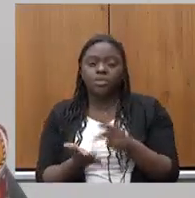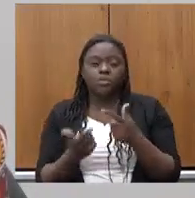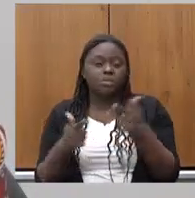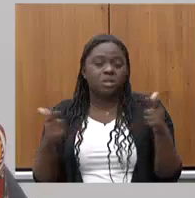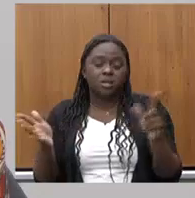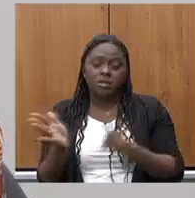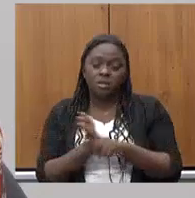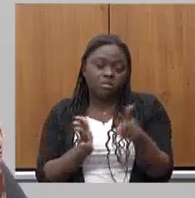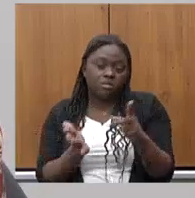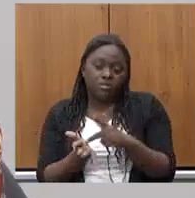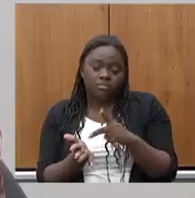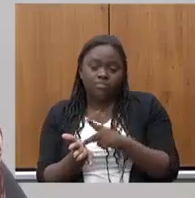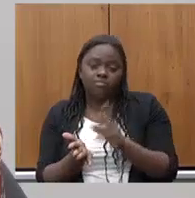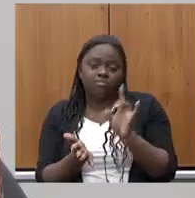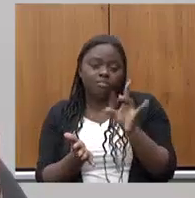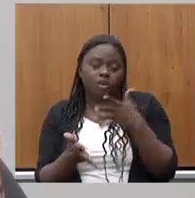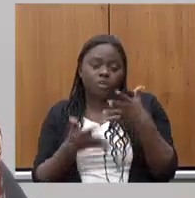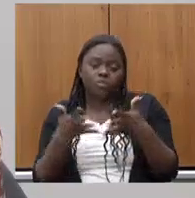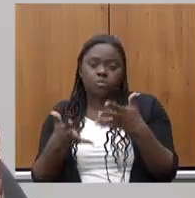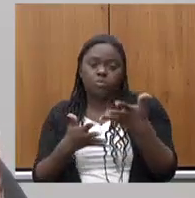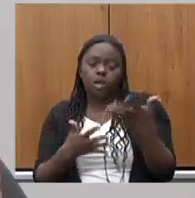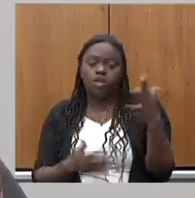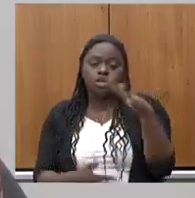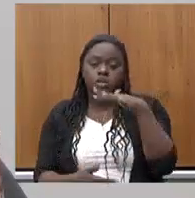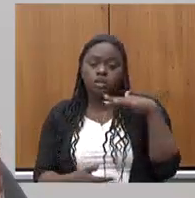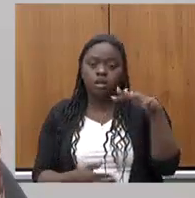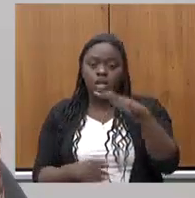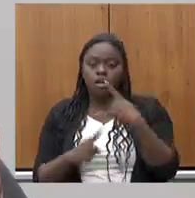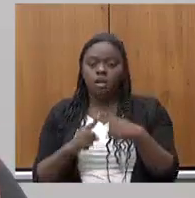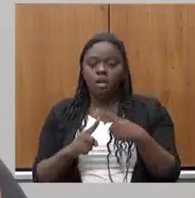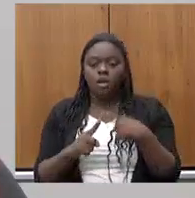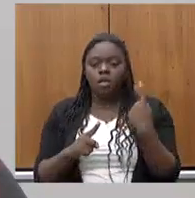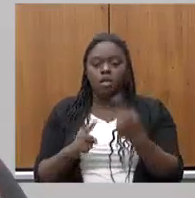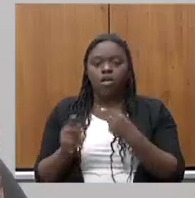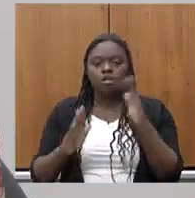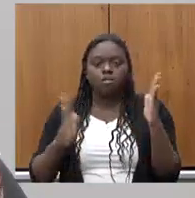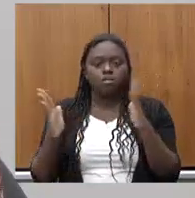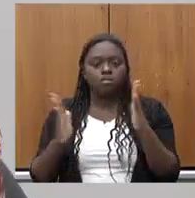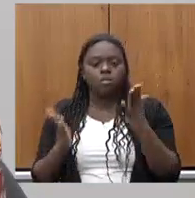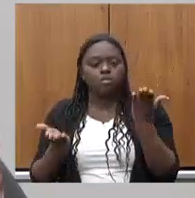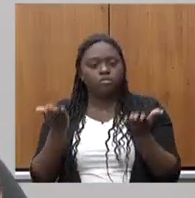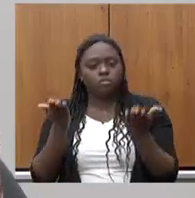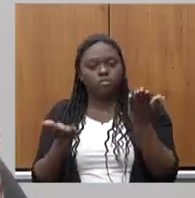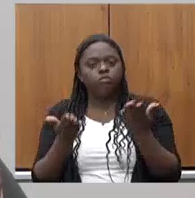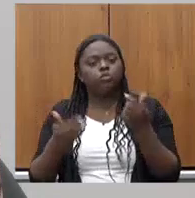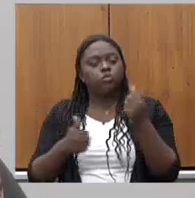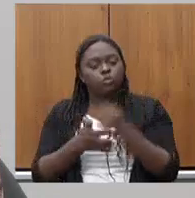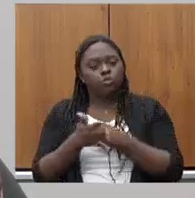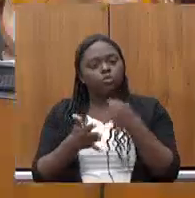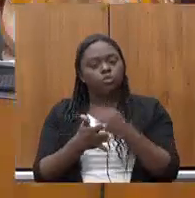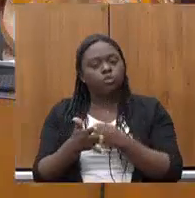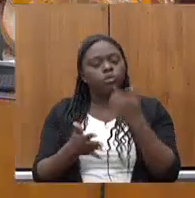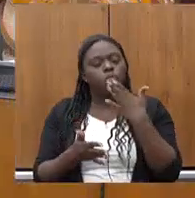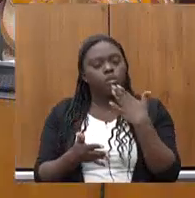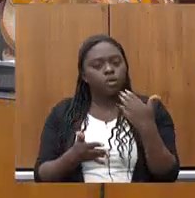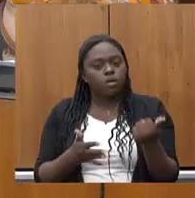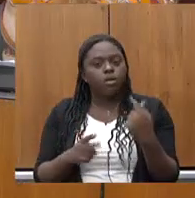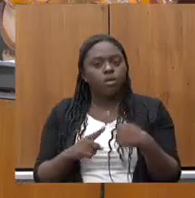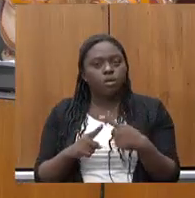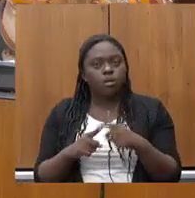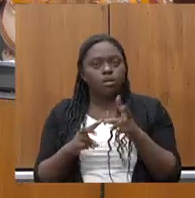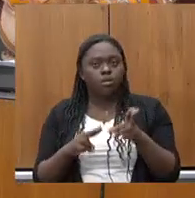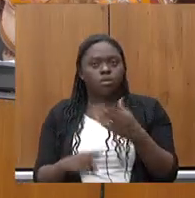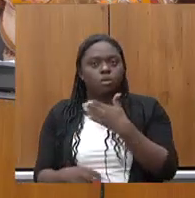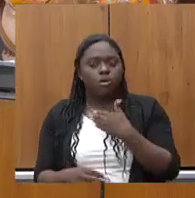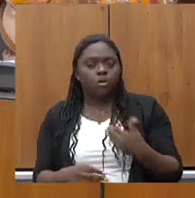pergunta não é presidente são considerações gerais porque nós estamos no momento de balanço vamos batalhar para melhorar a FAPMIG porque assim como o